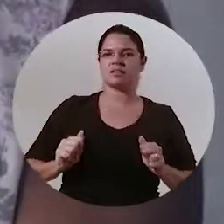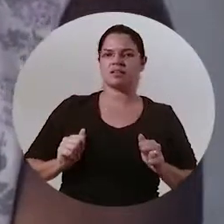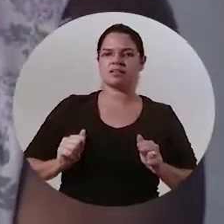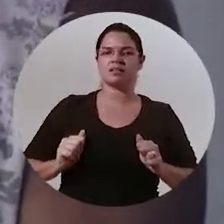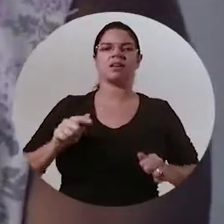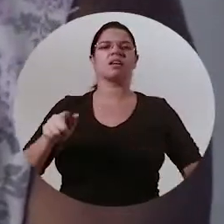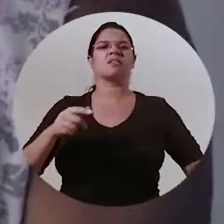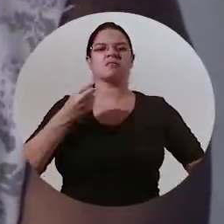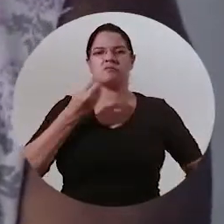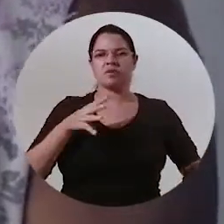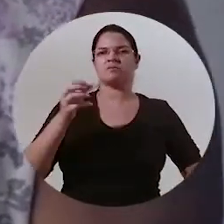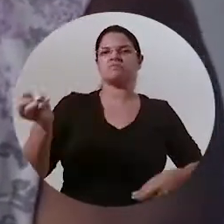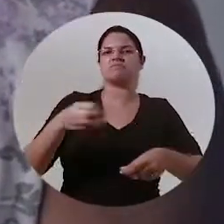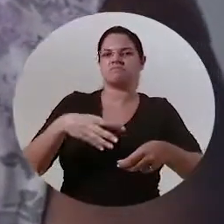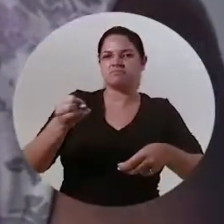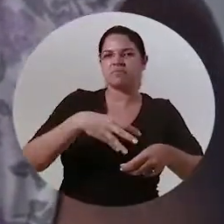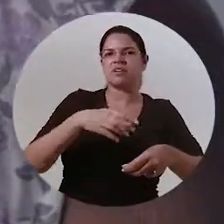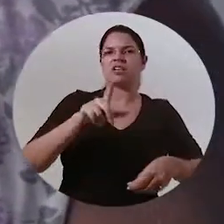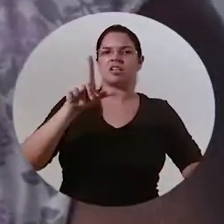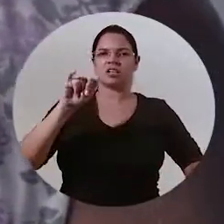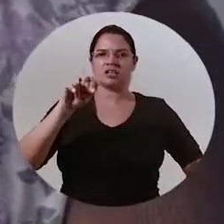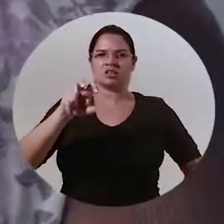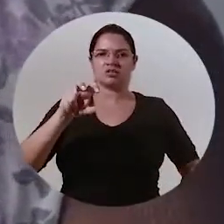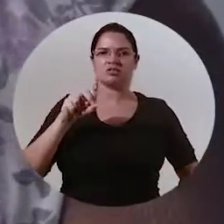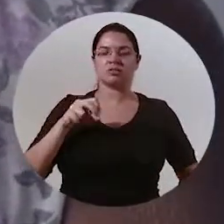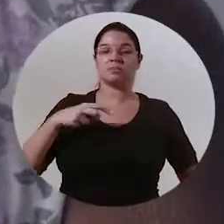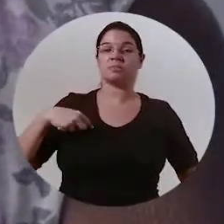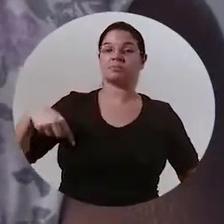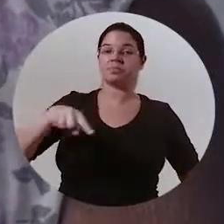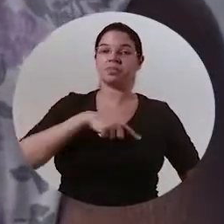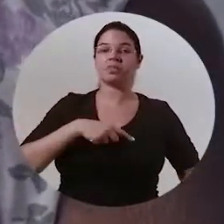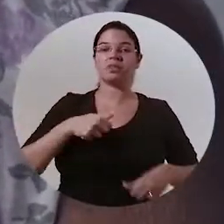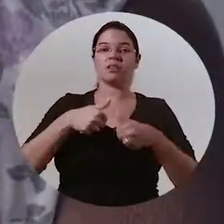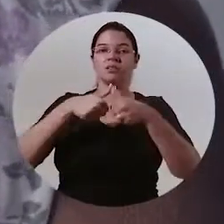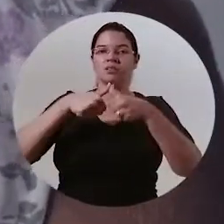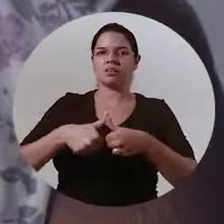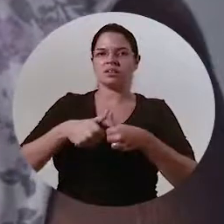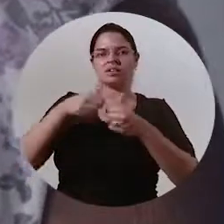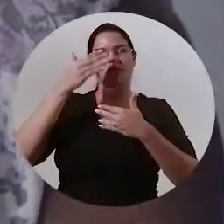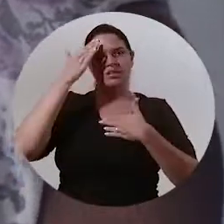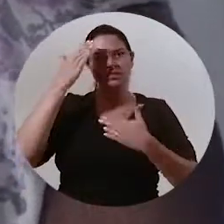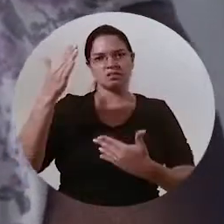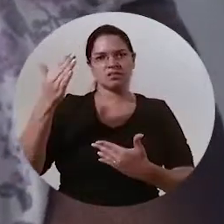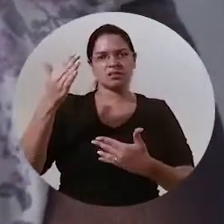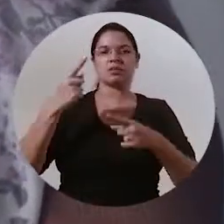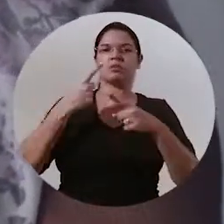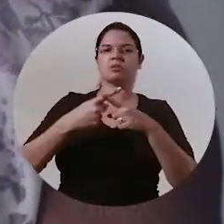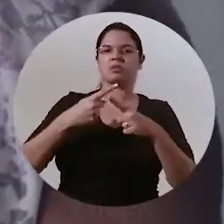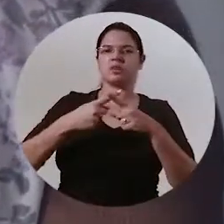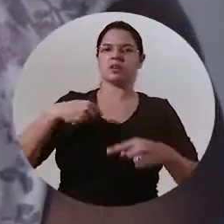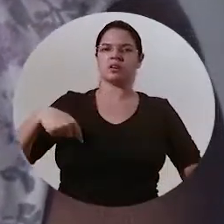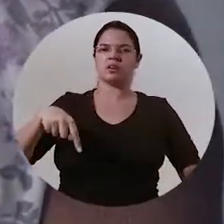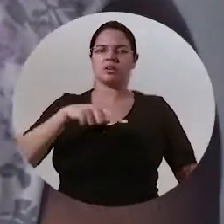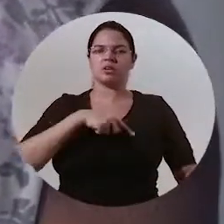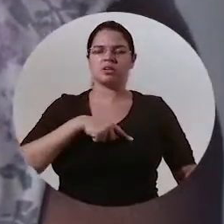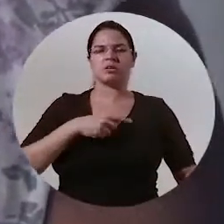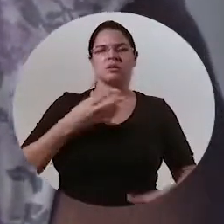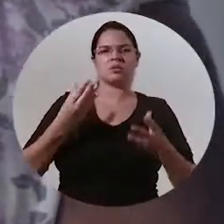colheira de lixo aqui pra nós nós estamos agradecendo porque pra nós é muito